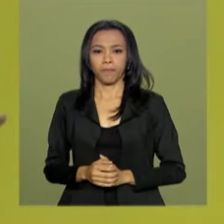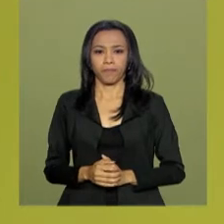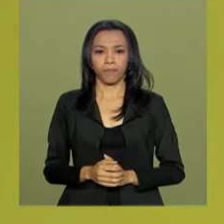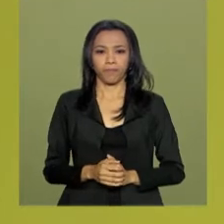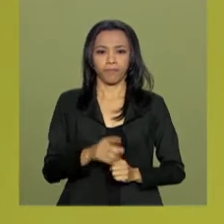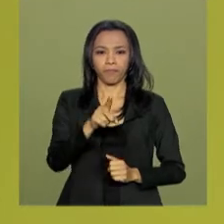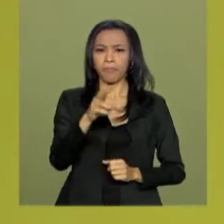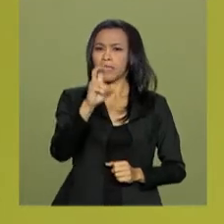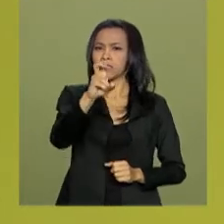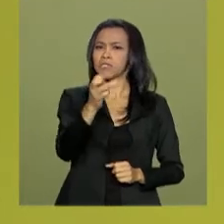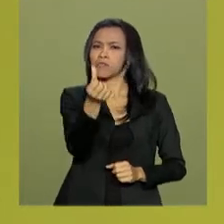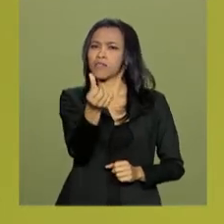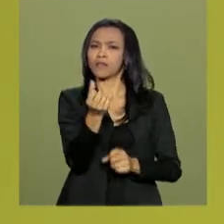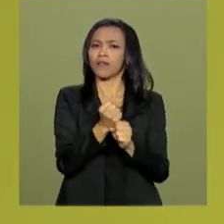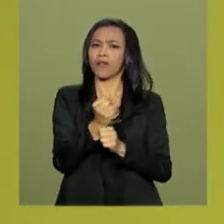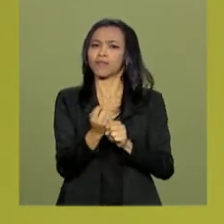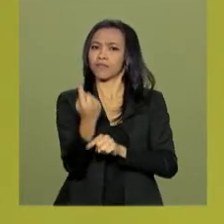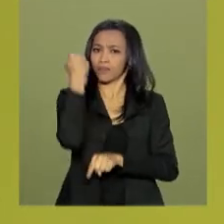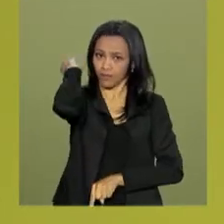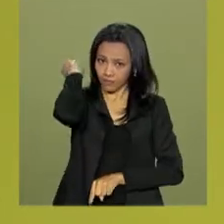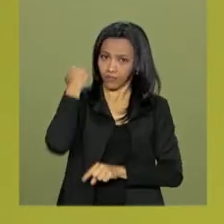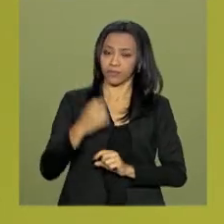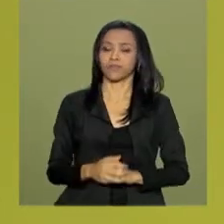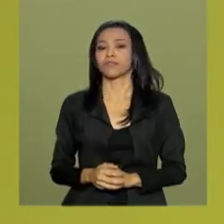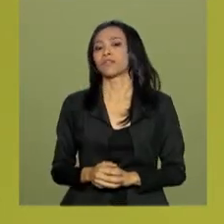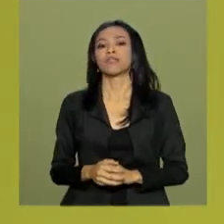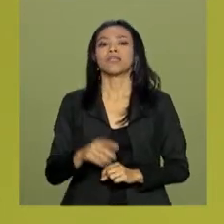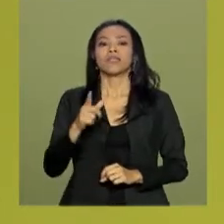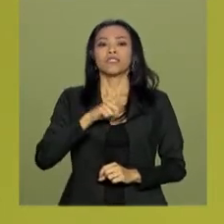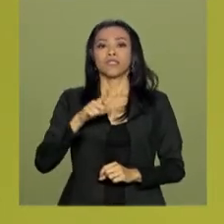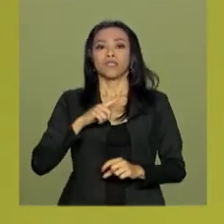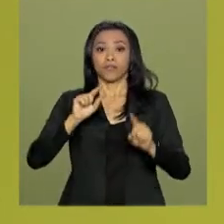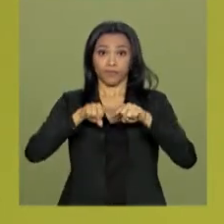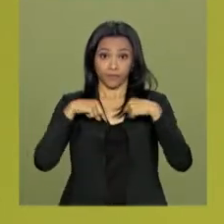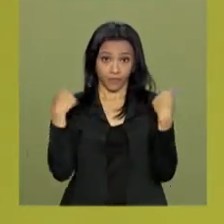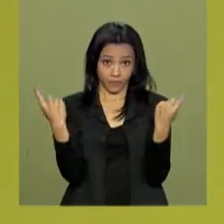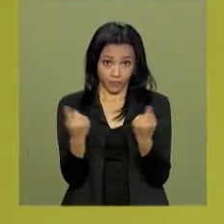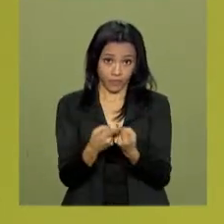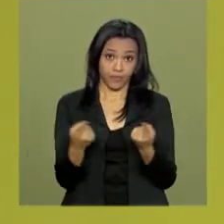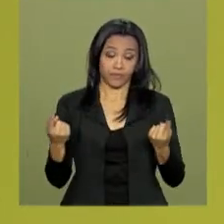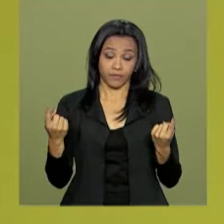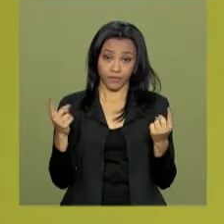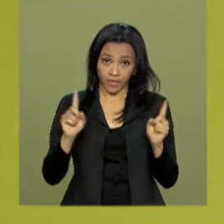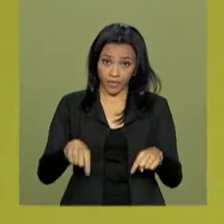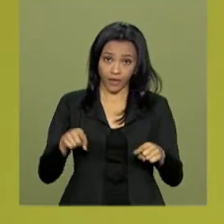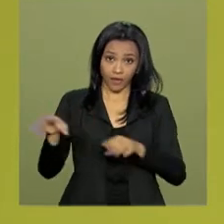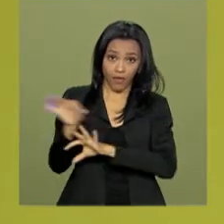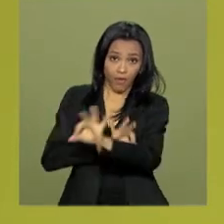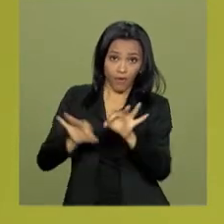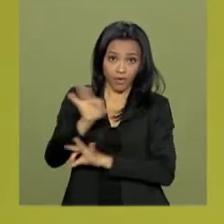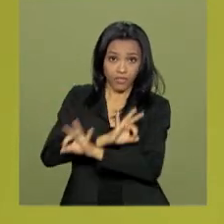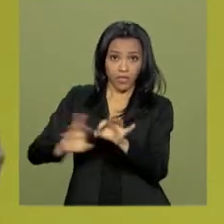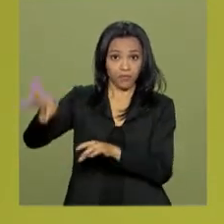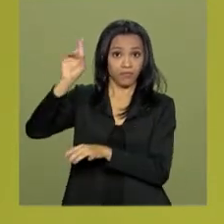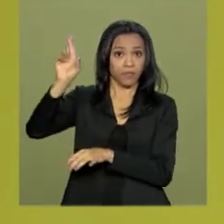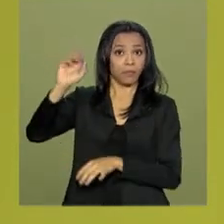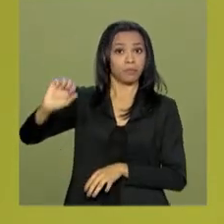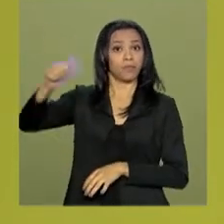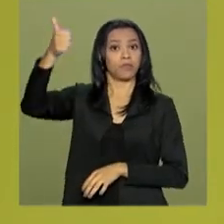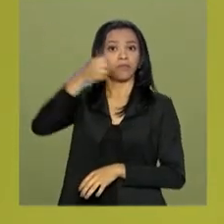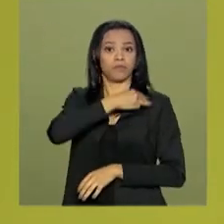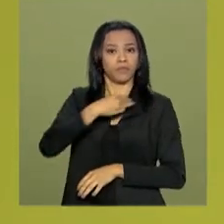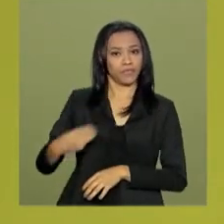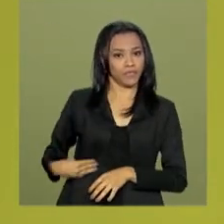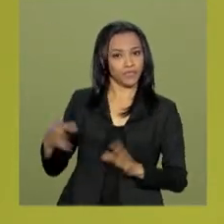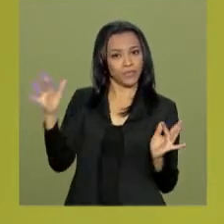Cinco, seis anos atrás, houve em Londres uma reunião promovida pelo então primeiro-ministro em conexão com